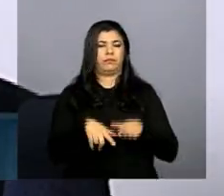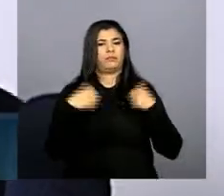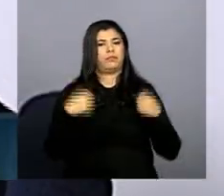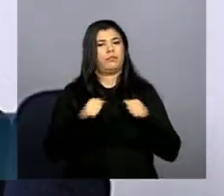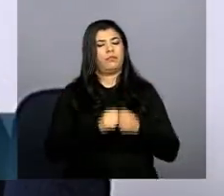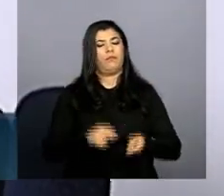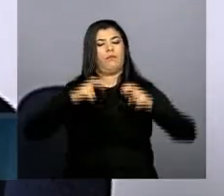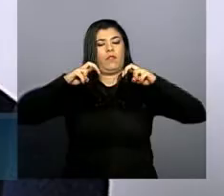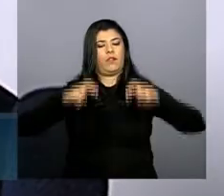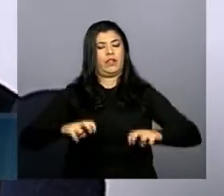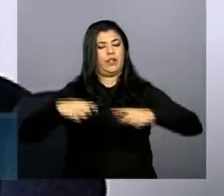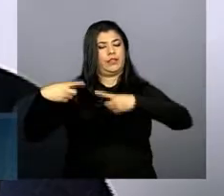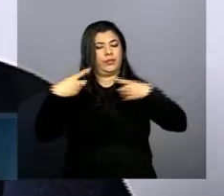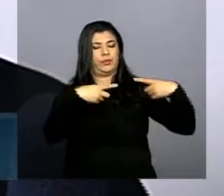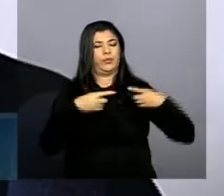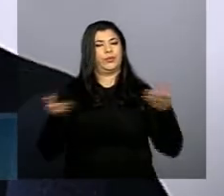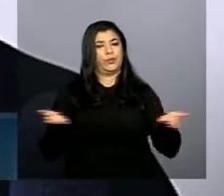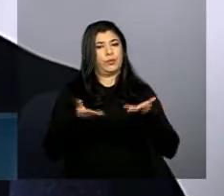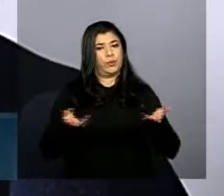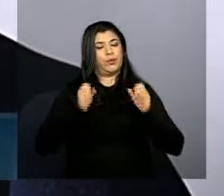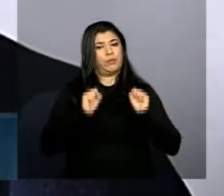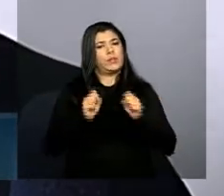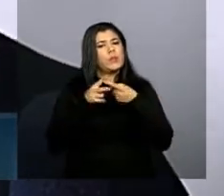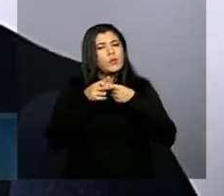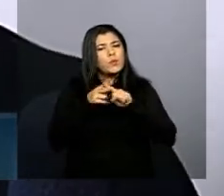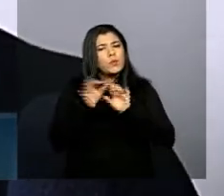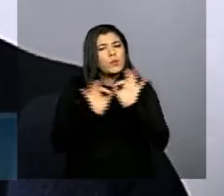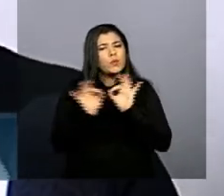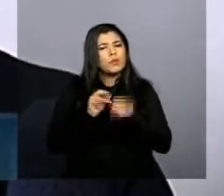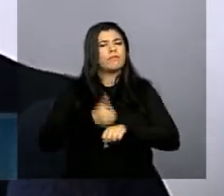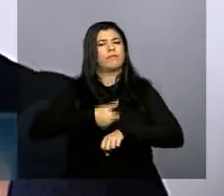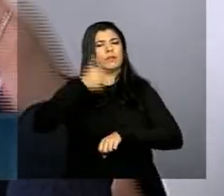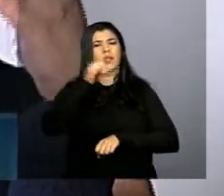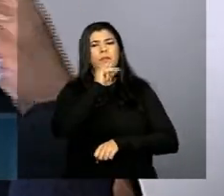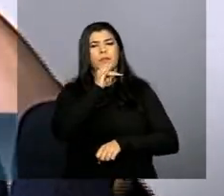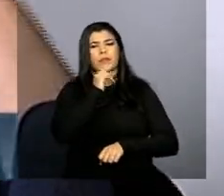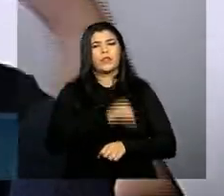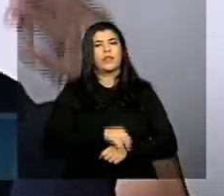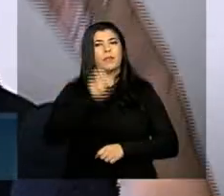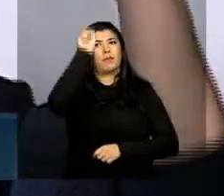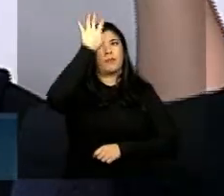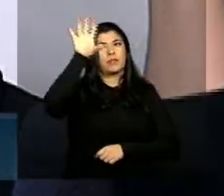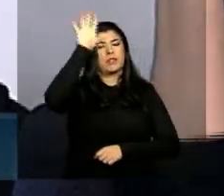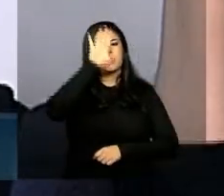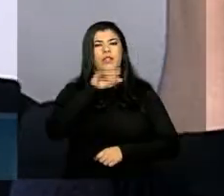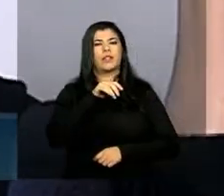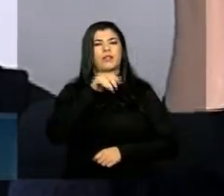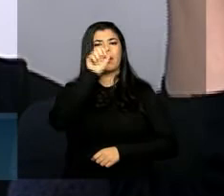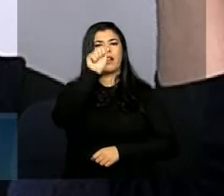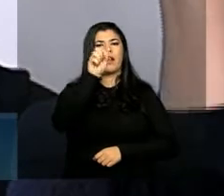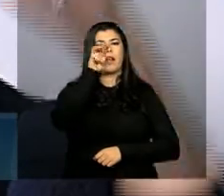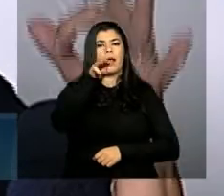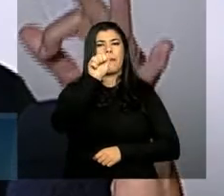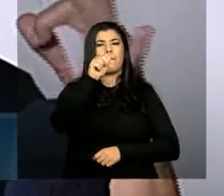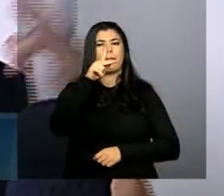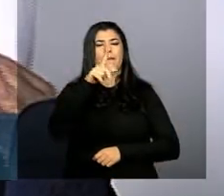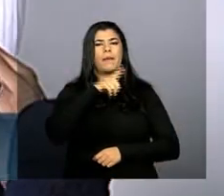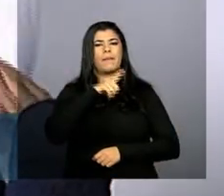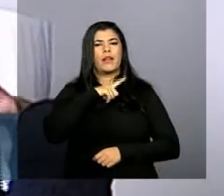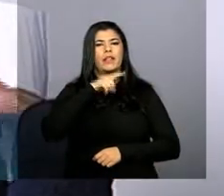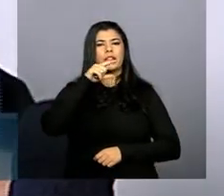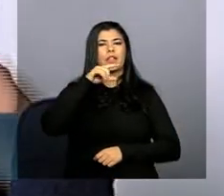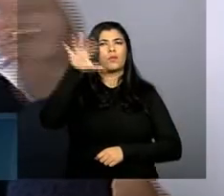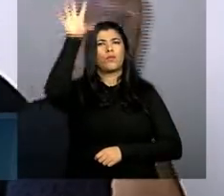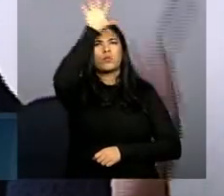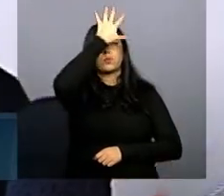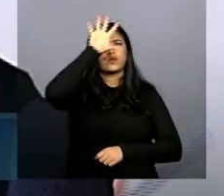sentar e discutir aqui conosco porque dá para ajustar dá para melhorar o estado do Amapá permanente tem uma nuvem em cima você não